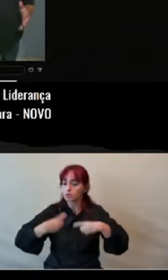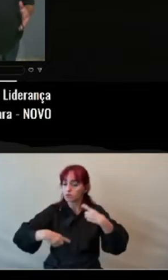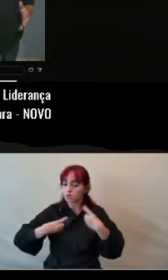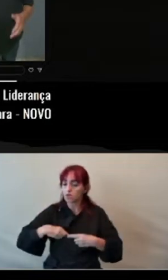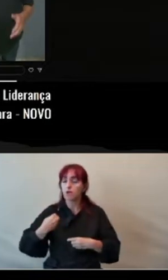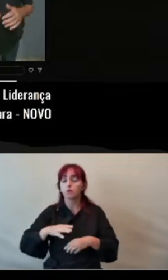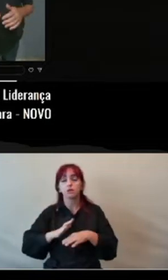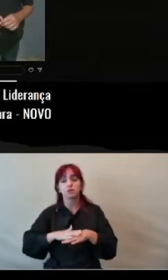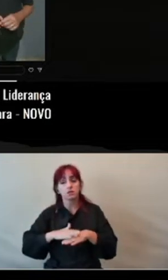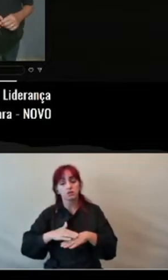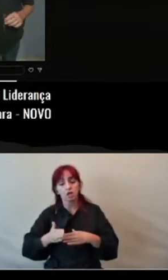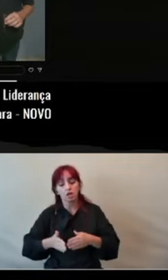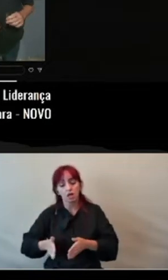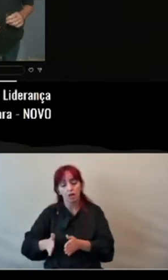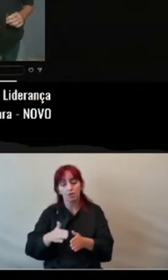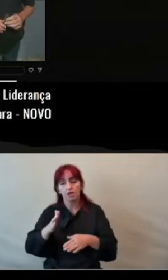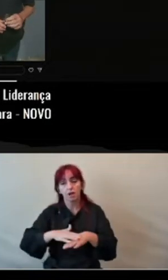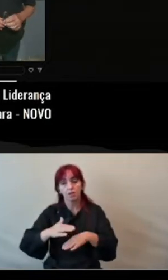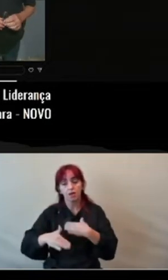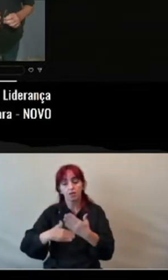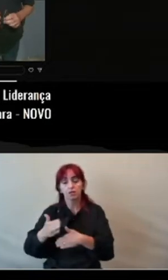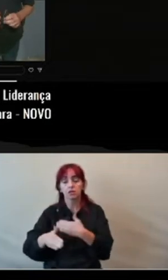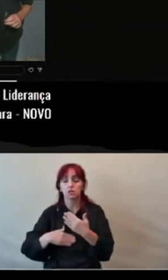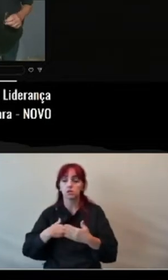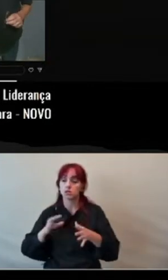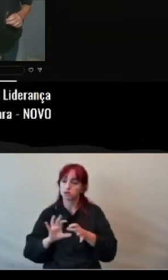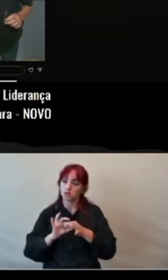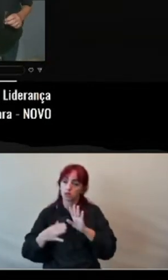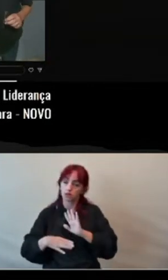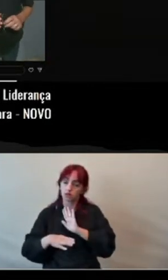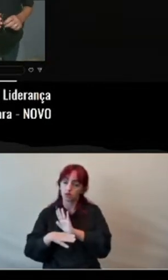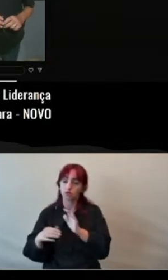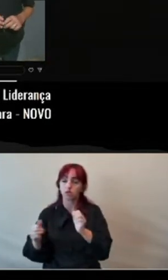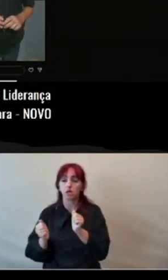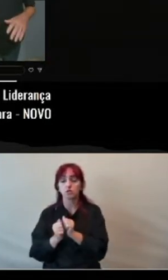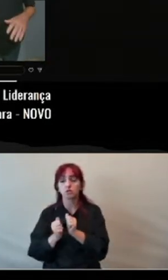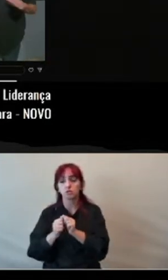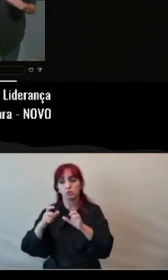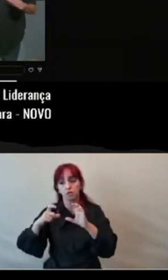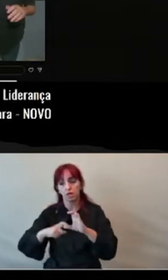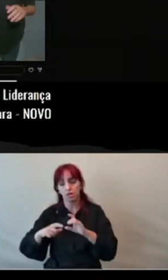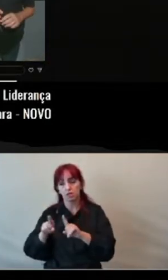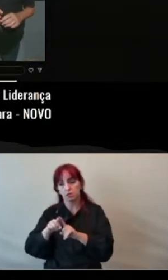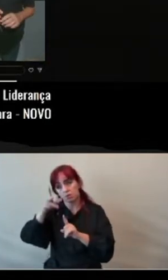mais, avançar mais. Contem comigo para fazer essa interlocução junto à BH Trans, junto à Prefeitura de Belo Horizonte.